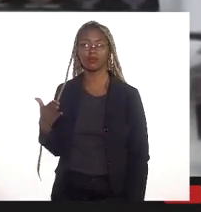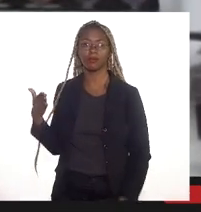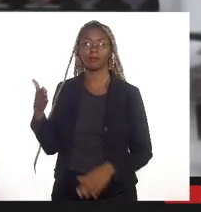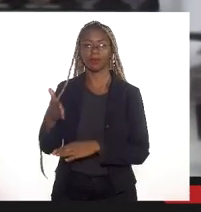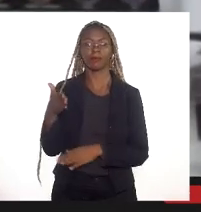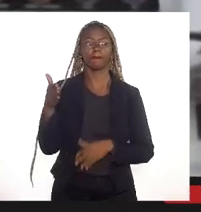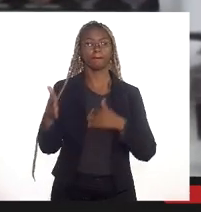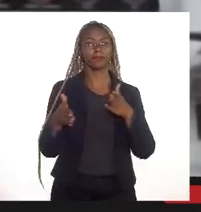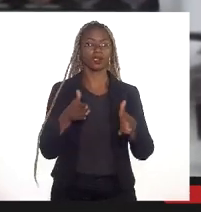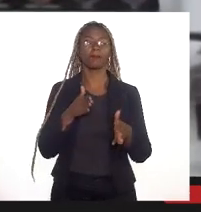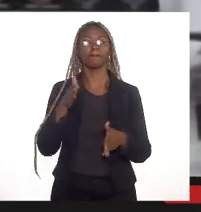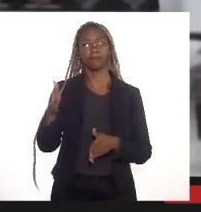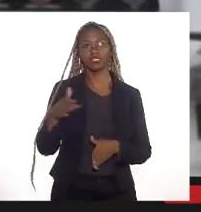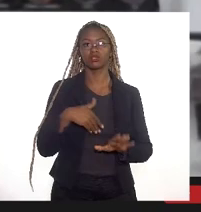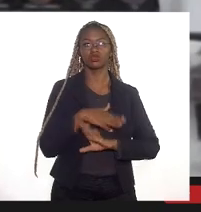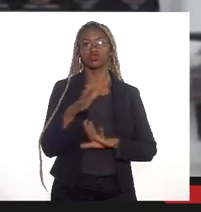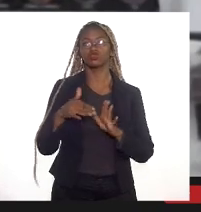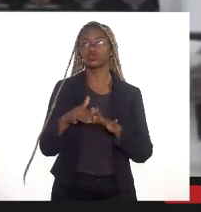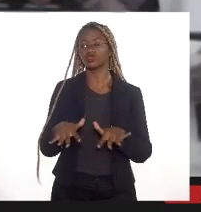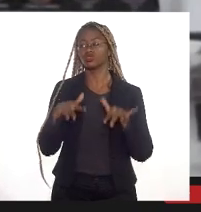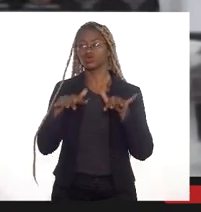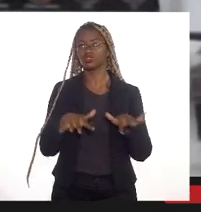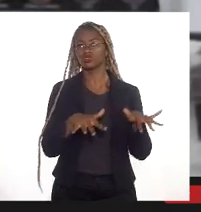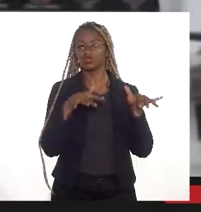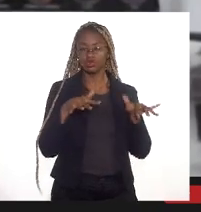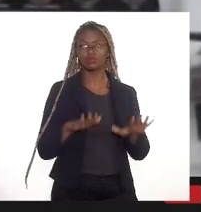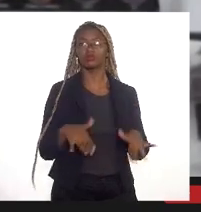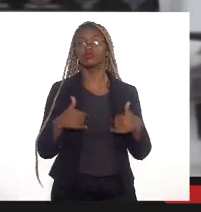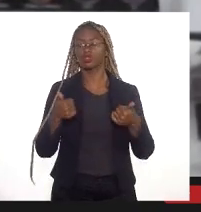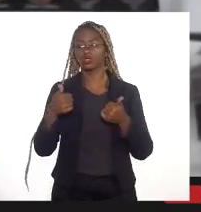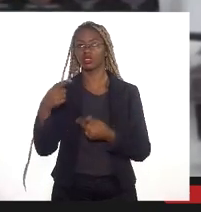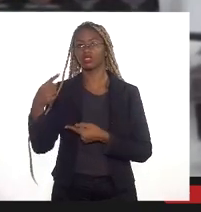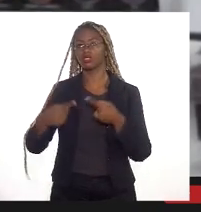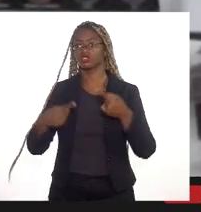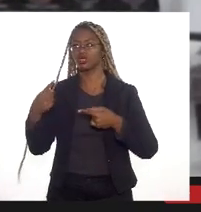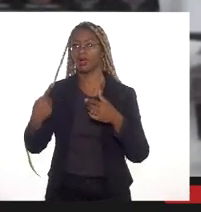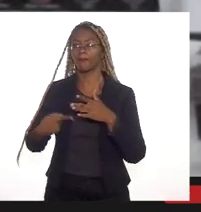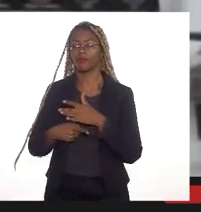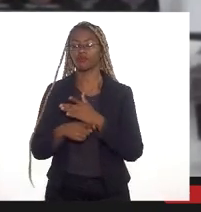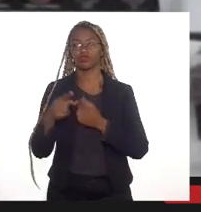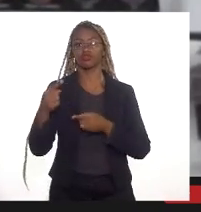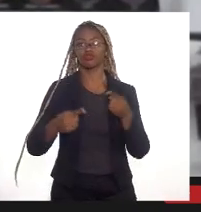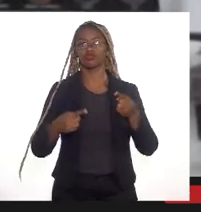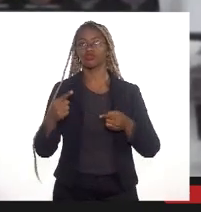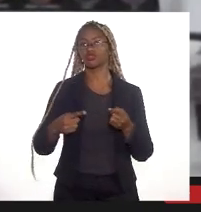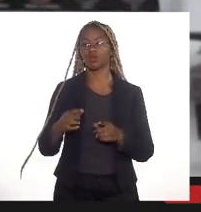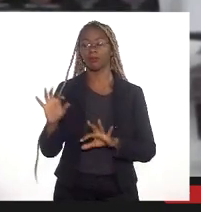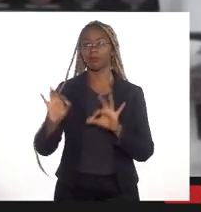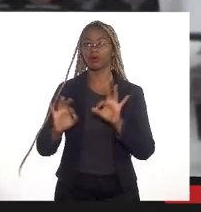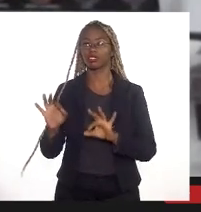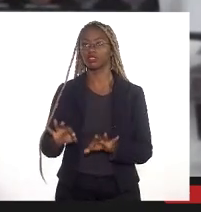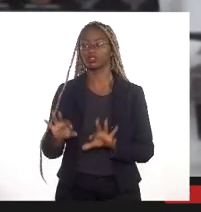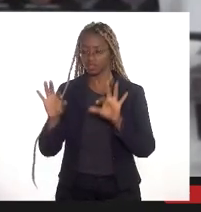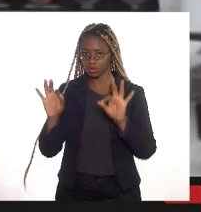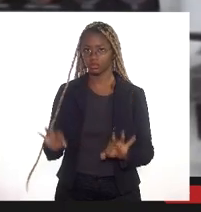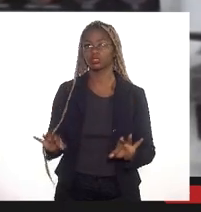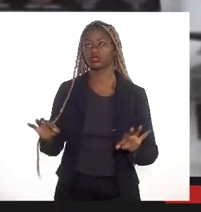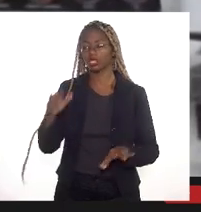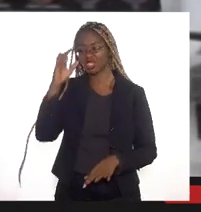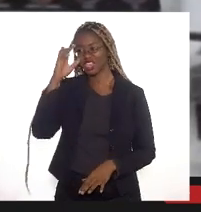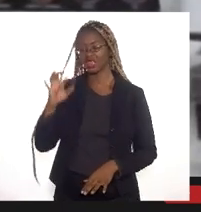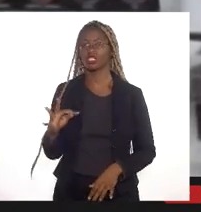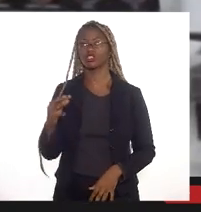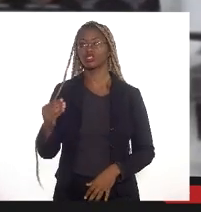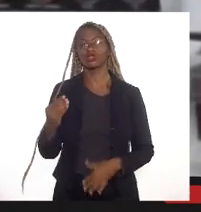audiências para que a gente possa cada vez mais melhorar essa discussão fazer com que esse projeto realmente atenda a todos os interesses